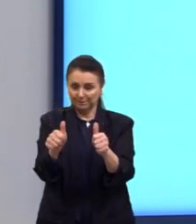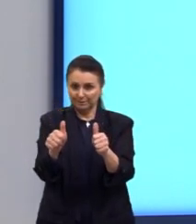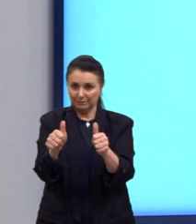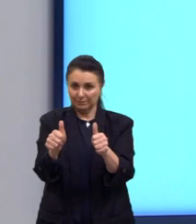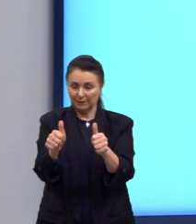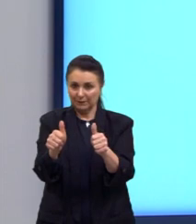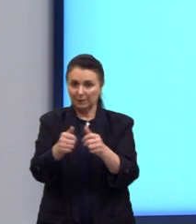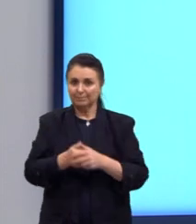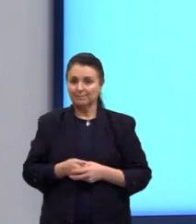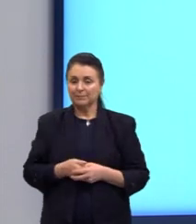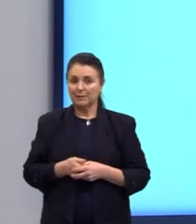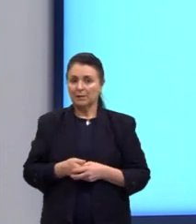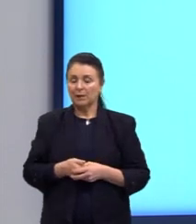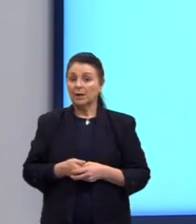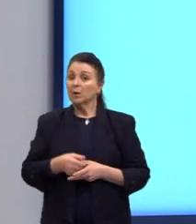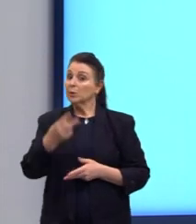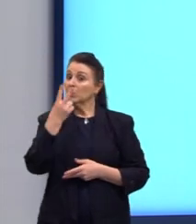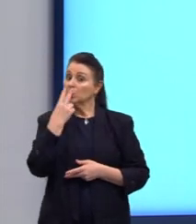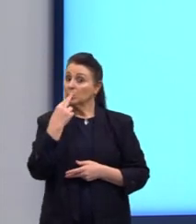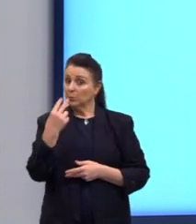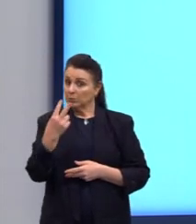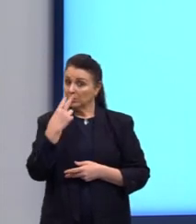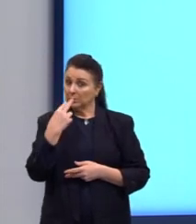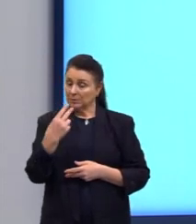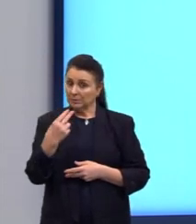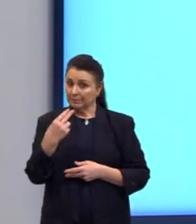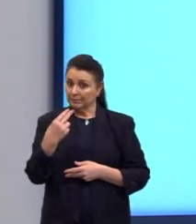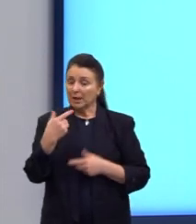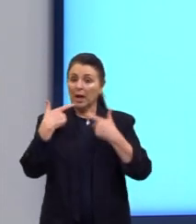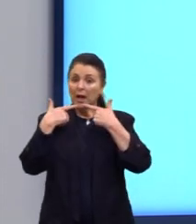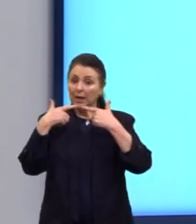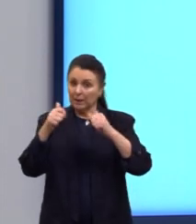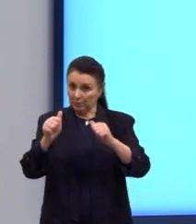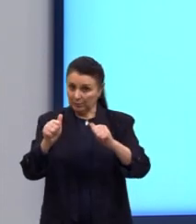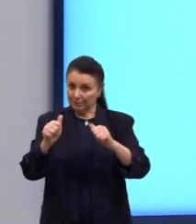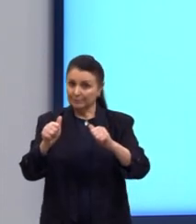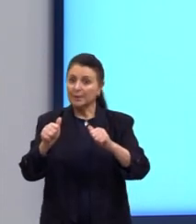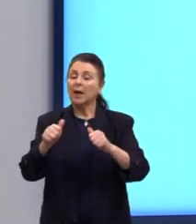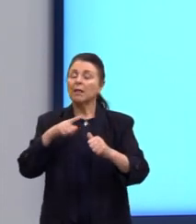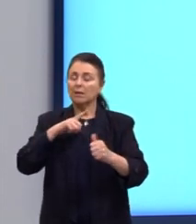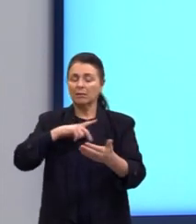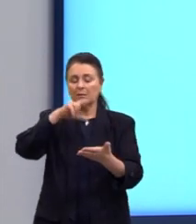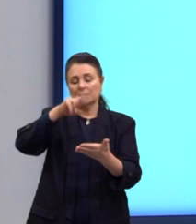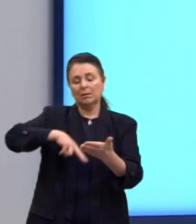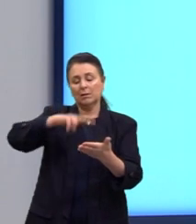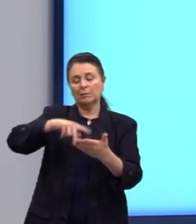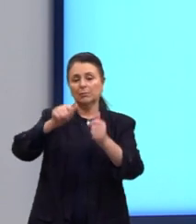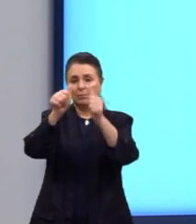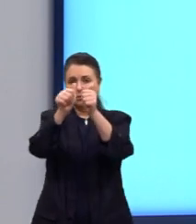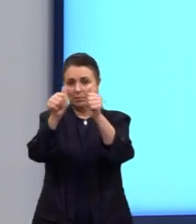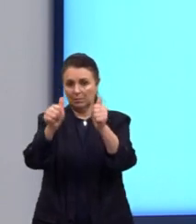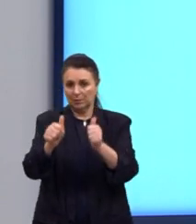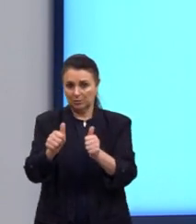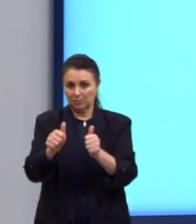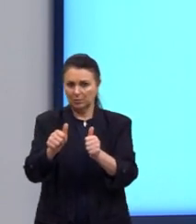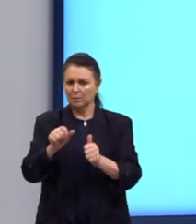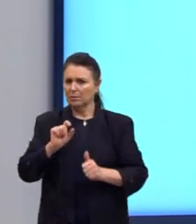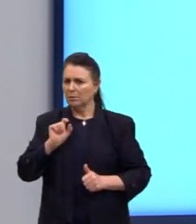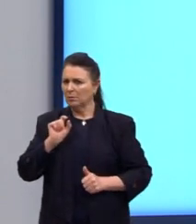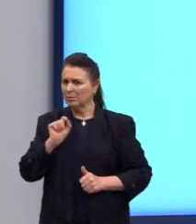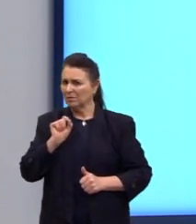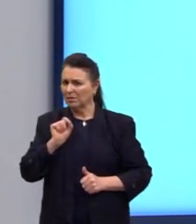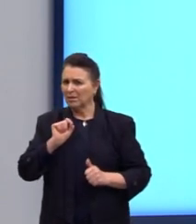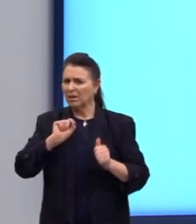Dentro da língua inglesa, nós precisamos muito fazer leitura de imagem, né? E o que que essa leitura de imagem